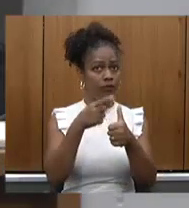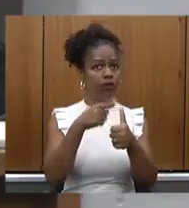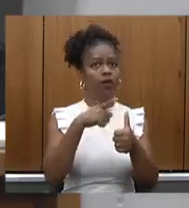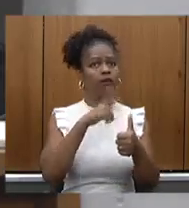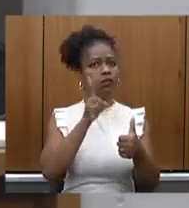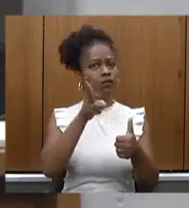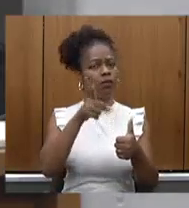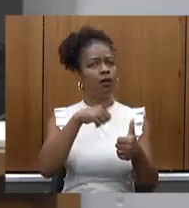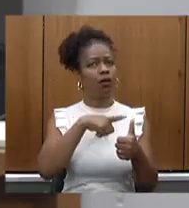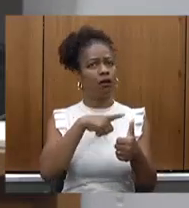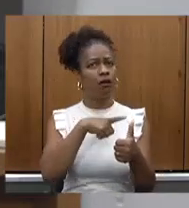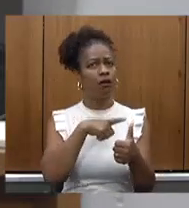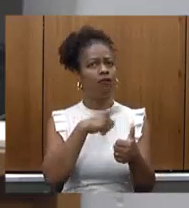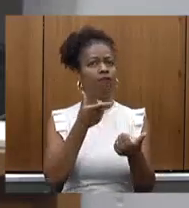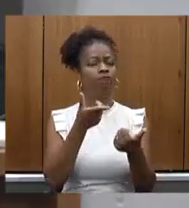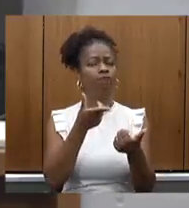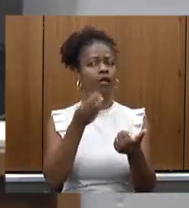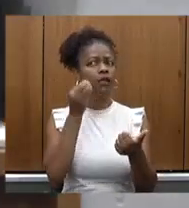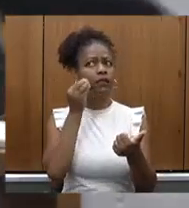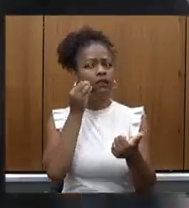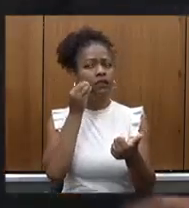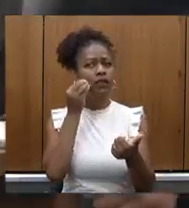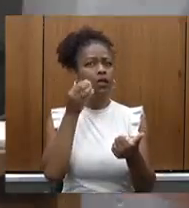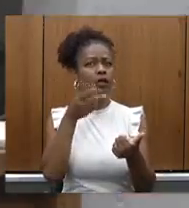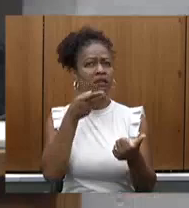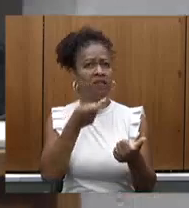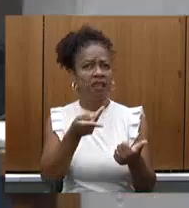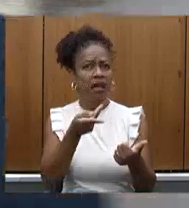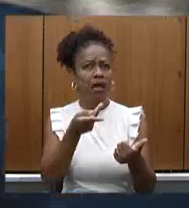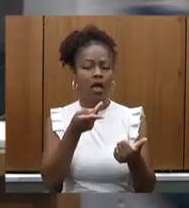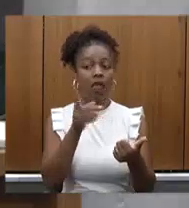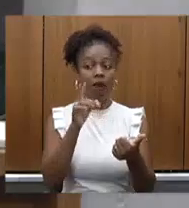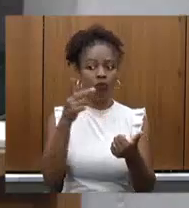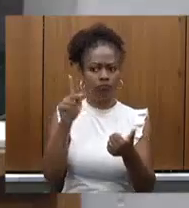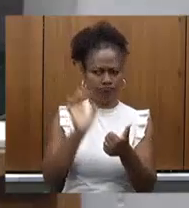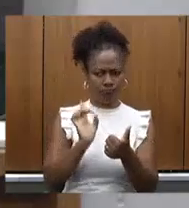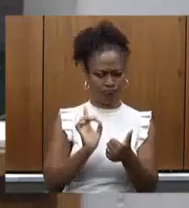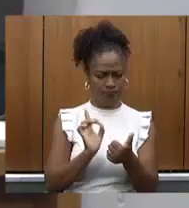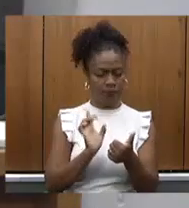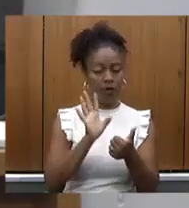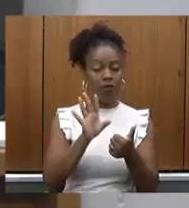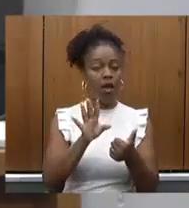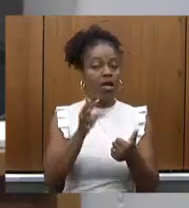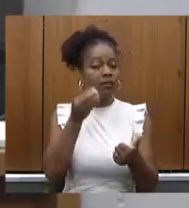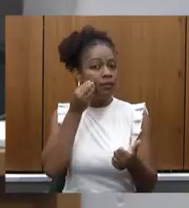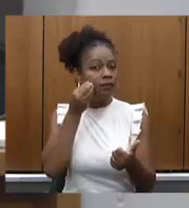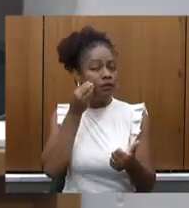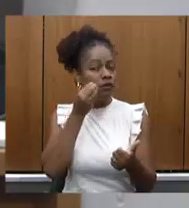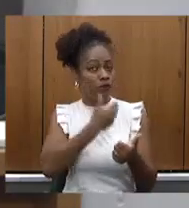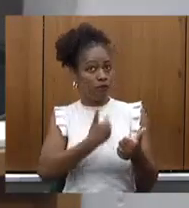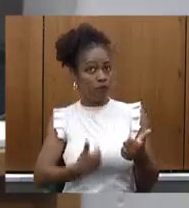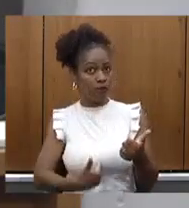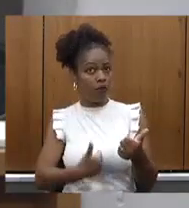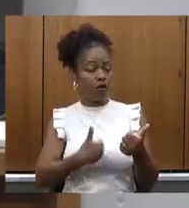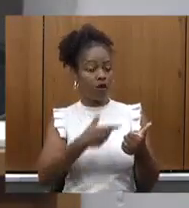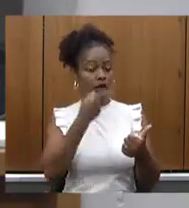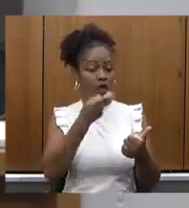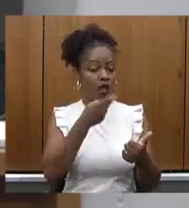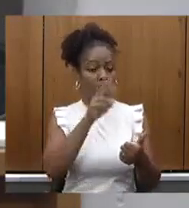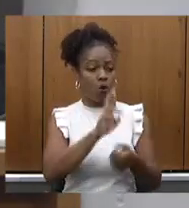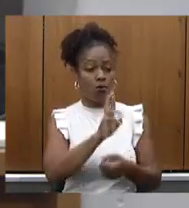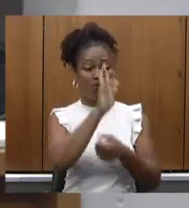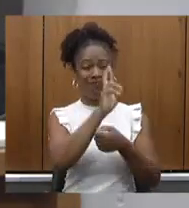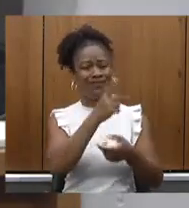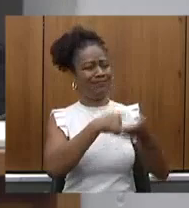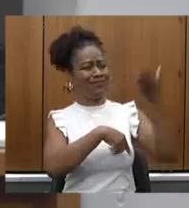tentativa de dizer que não de vossa excelência mas uma tentativa política do governo Zema de que a responsabilidade era sempre dos governos